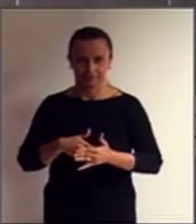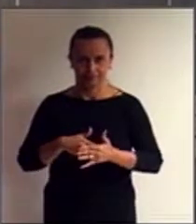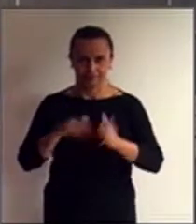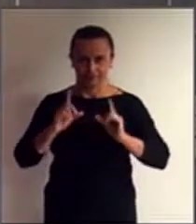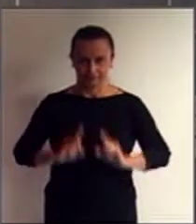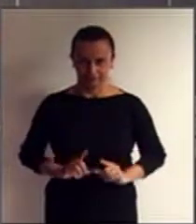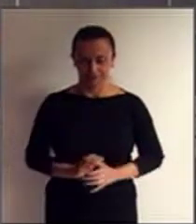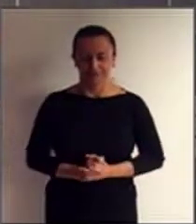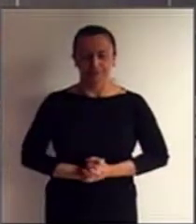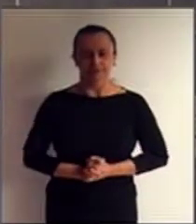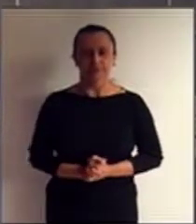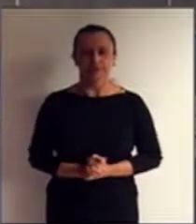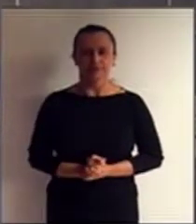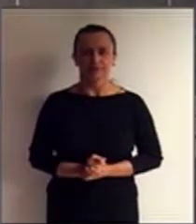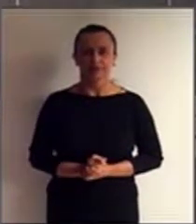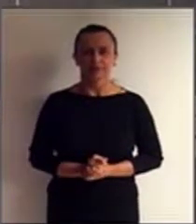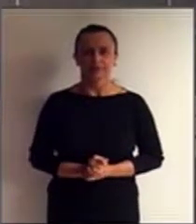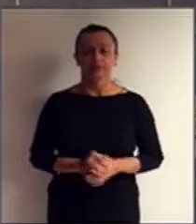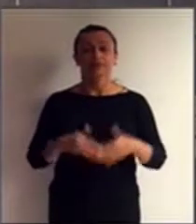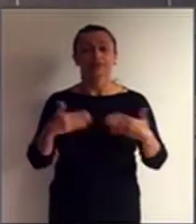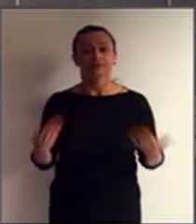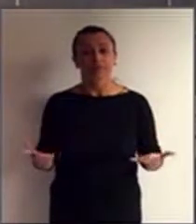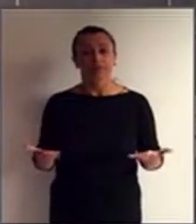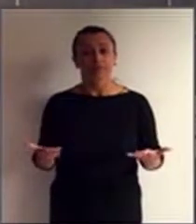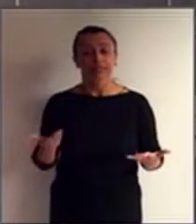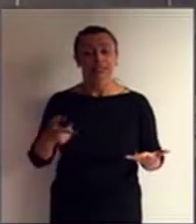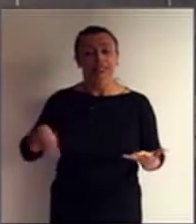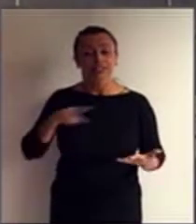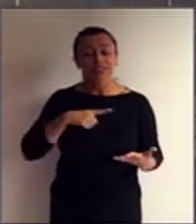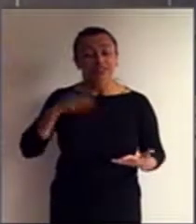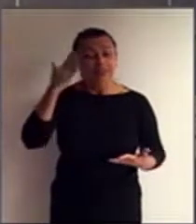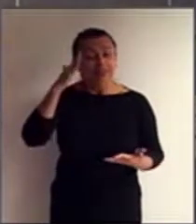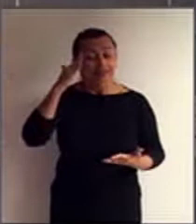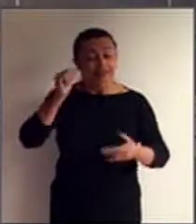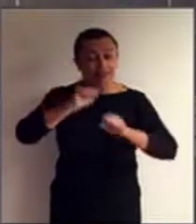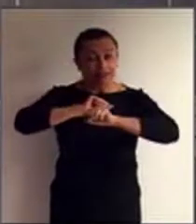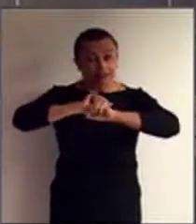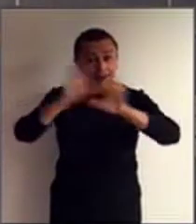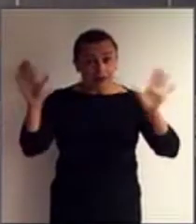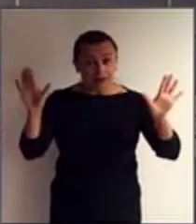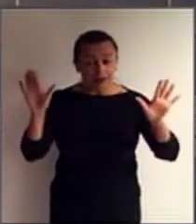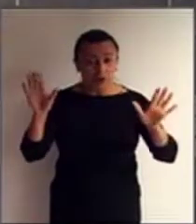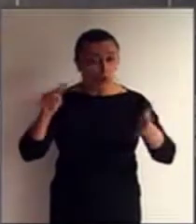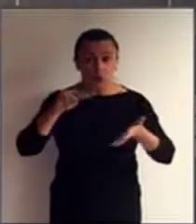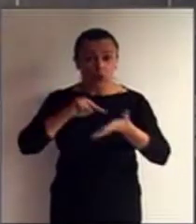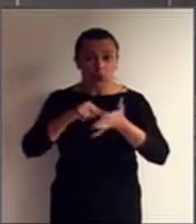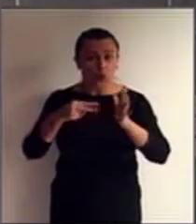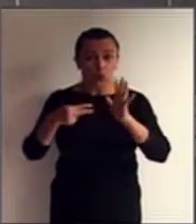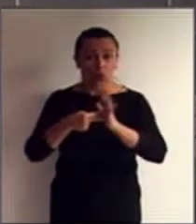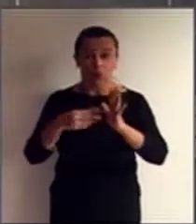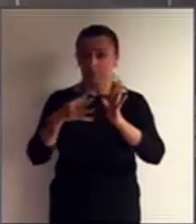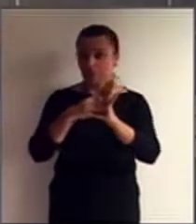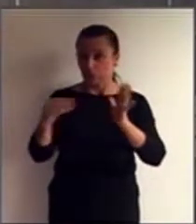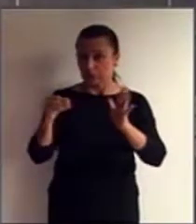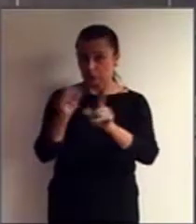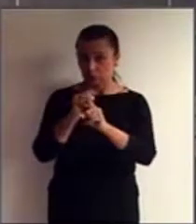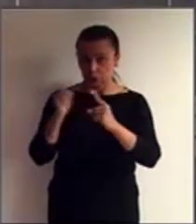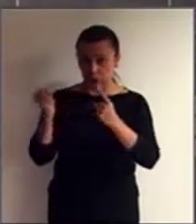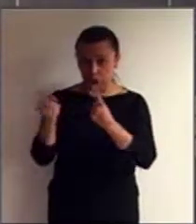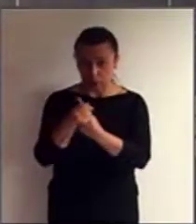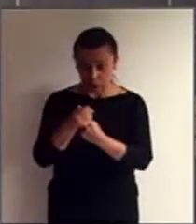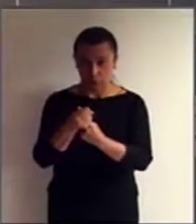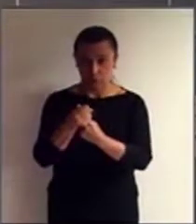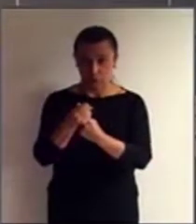Pois, muito bem. Então, para bem compreendermos o que é este modelo social, este